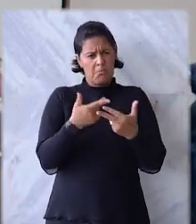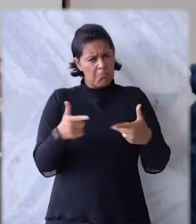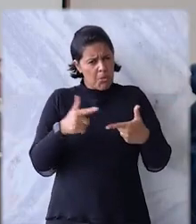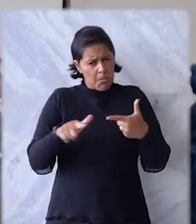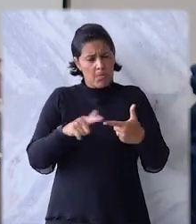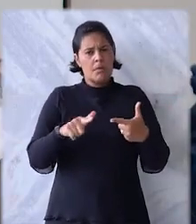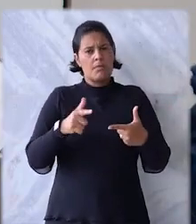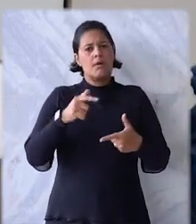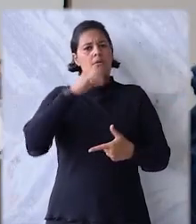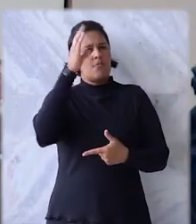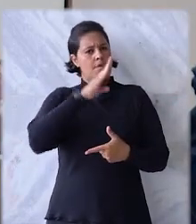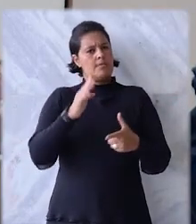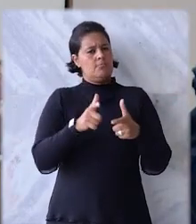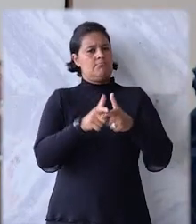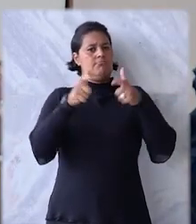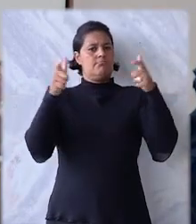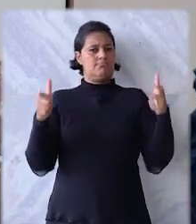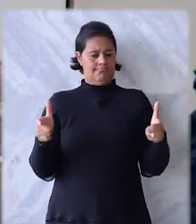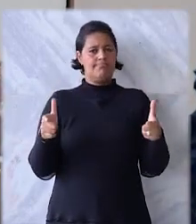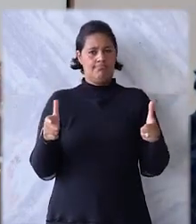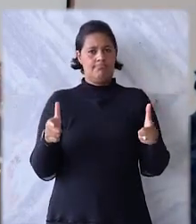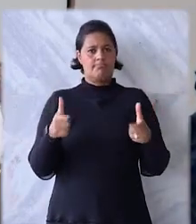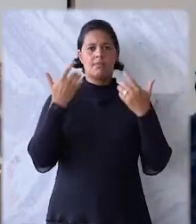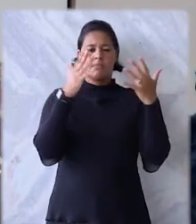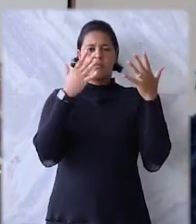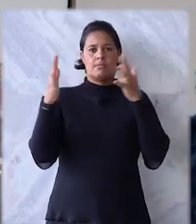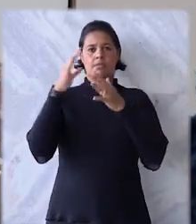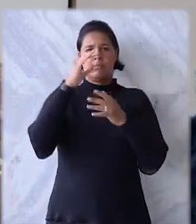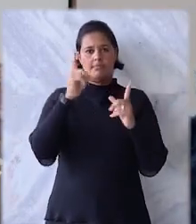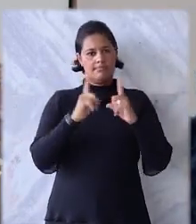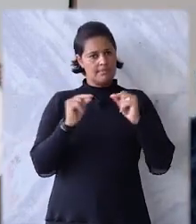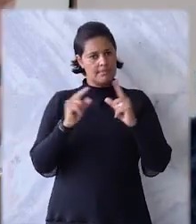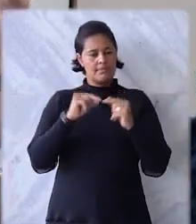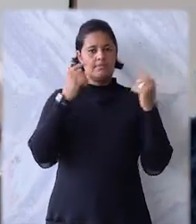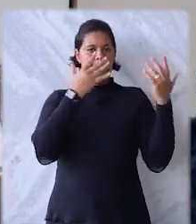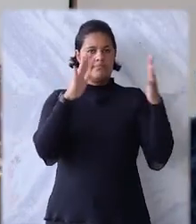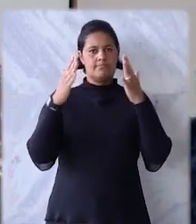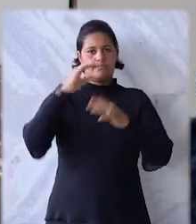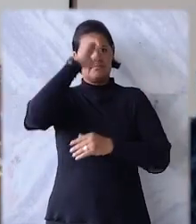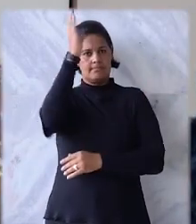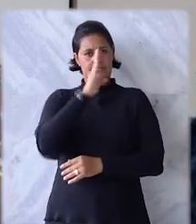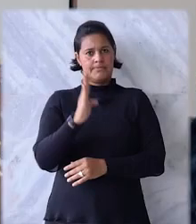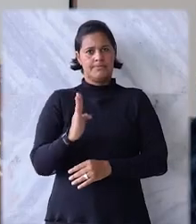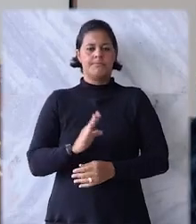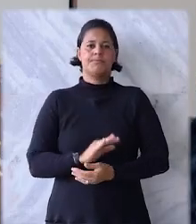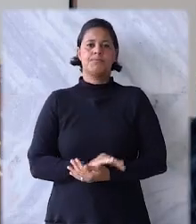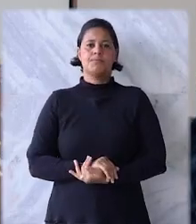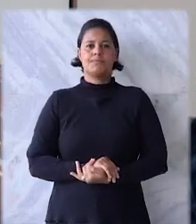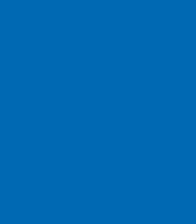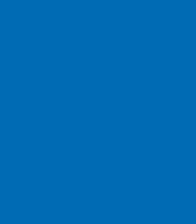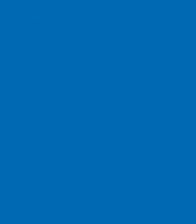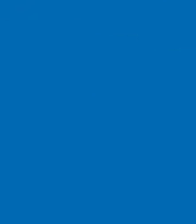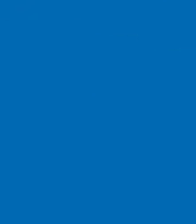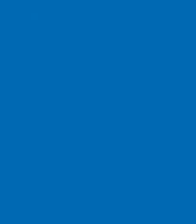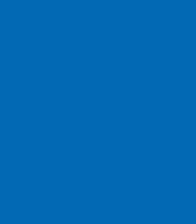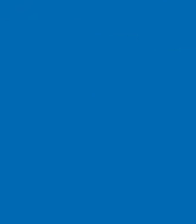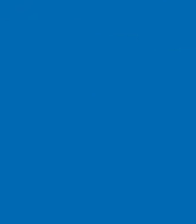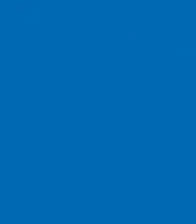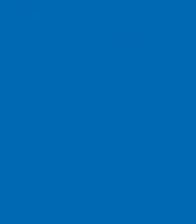sairemos dessa crise e o Brasil será cada vez maior a partir da sua capital. Parabéns Brasília, parabéns Brasília.